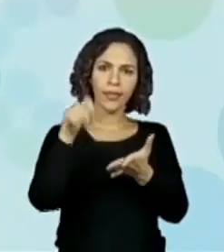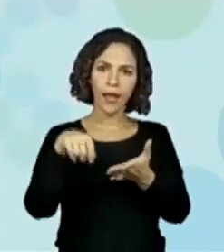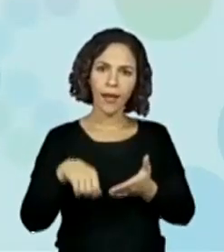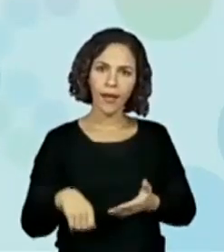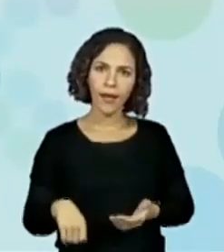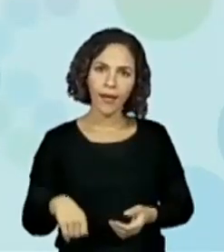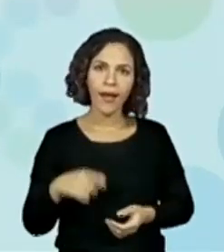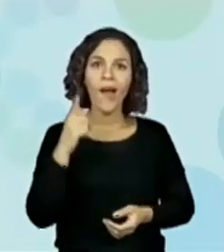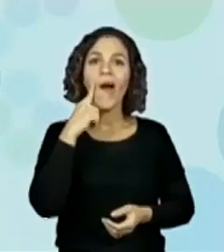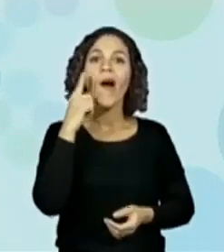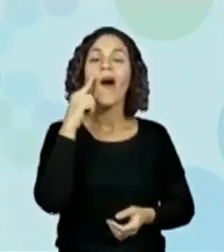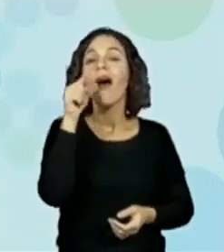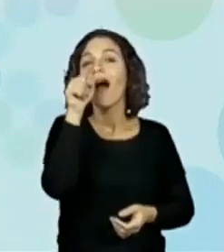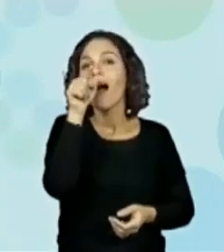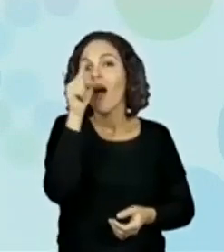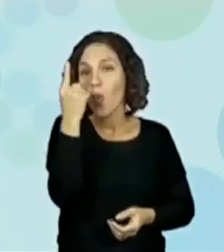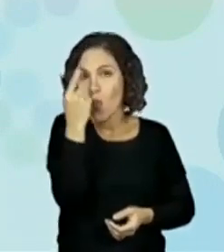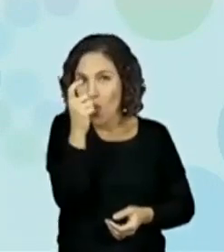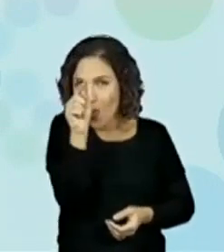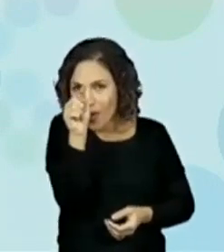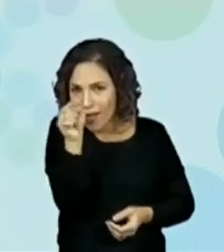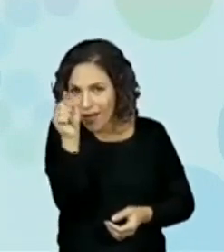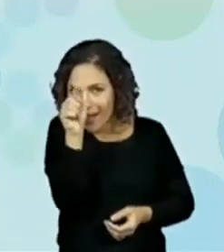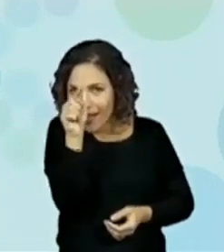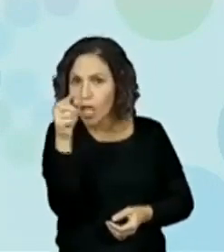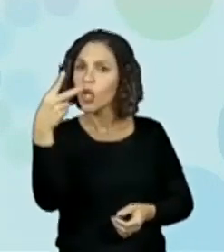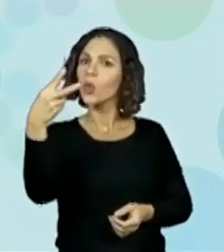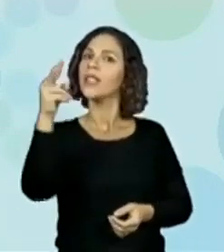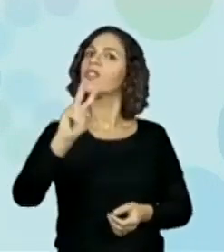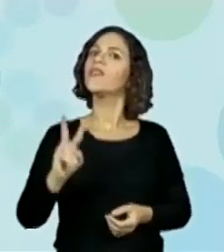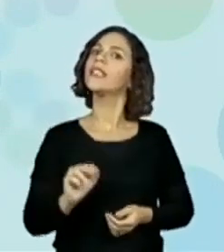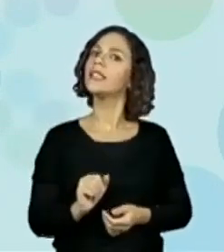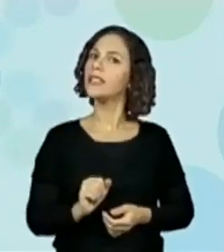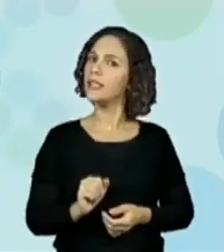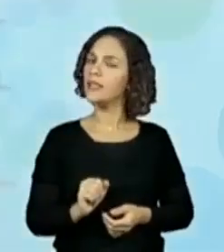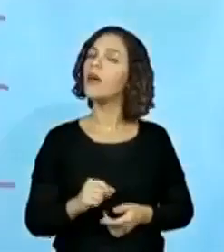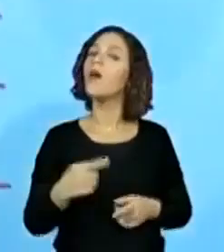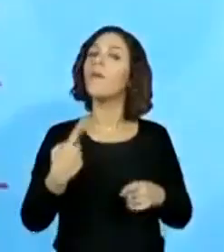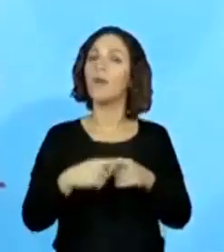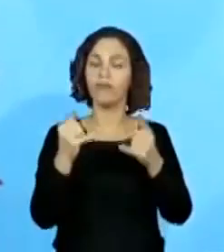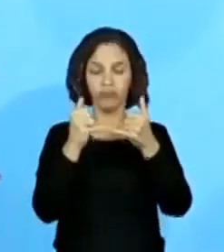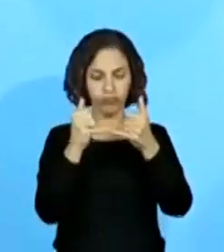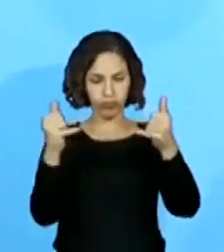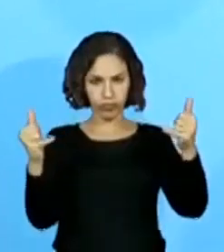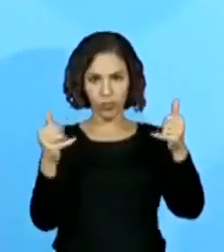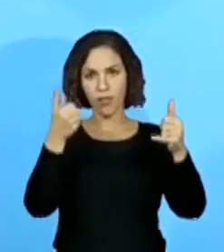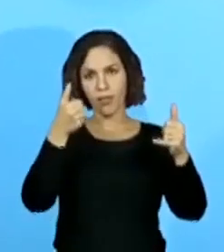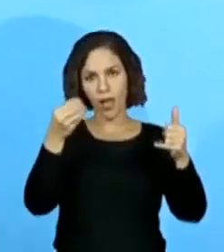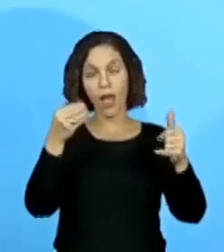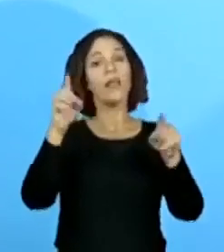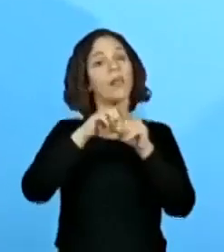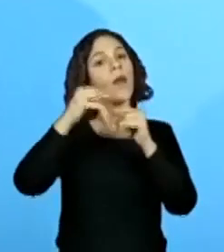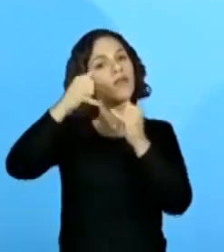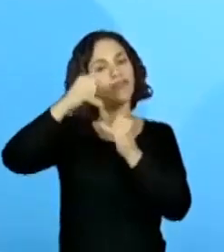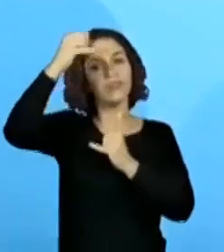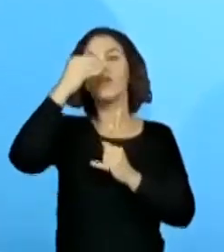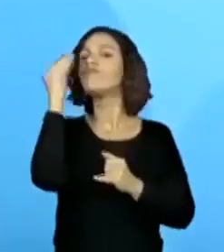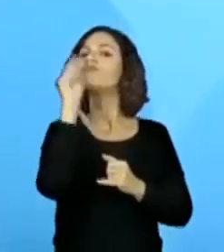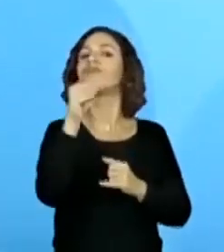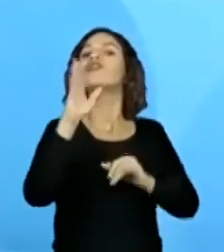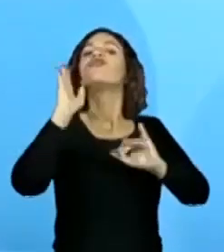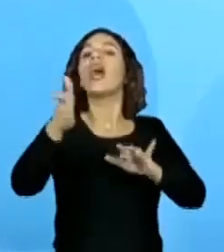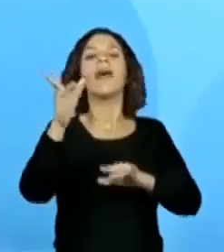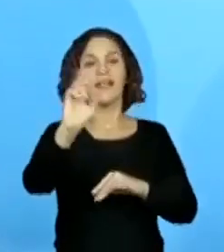daqui você conta duas vezes, você conta na altura e quando você for contar a largura, você conta ele também, não despreza não, tá bom?